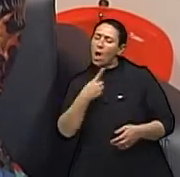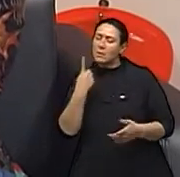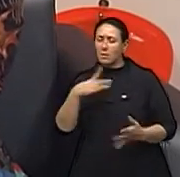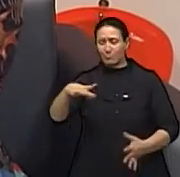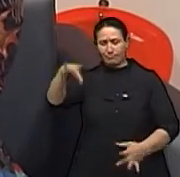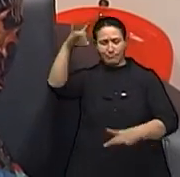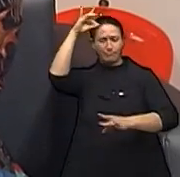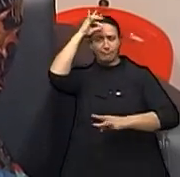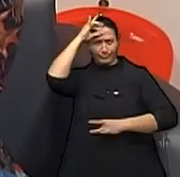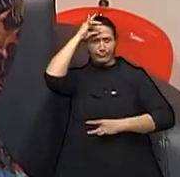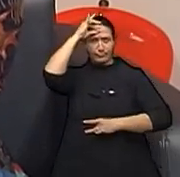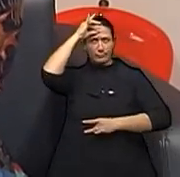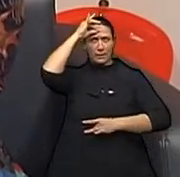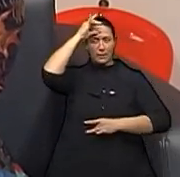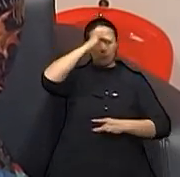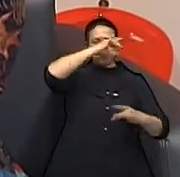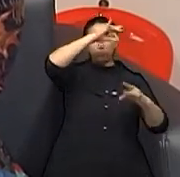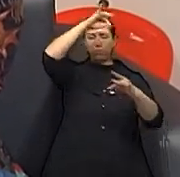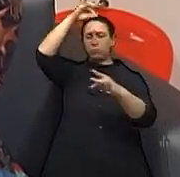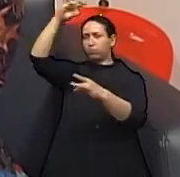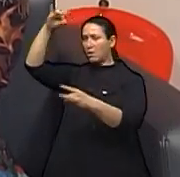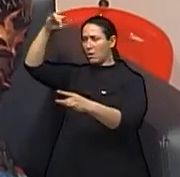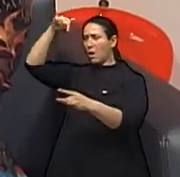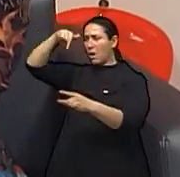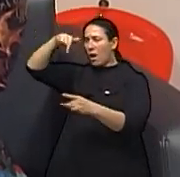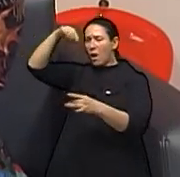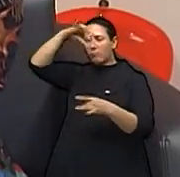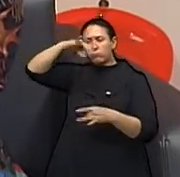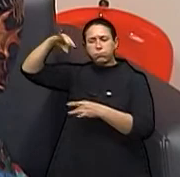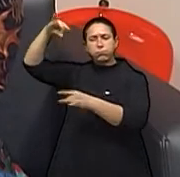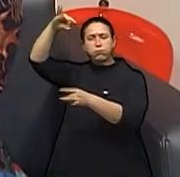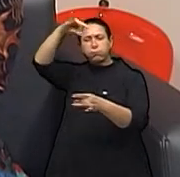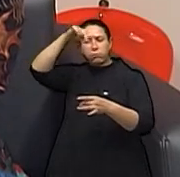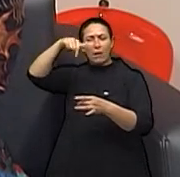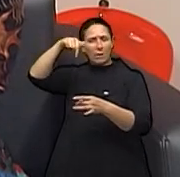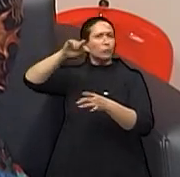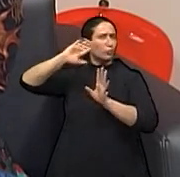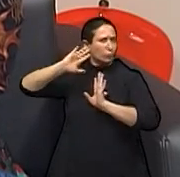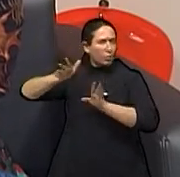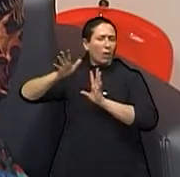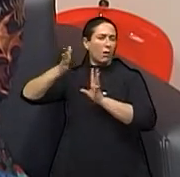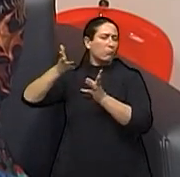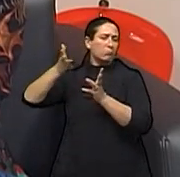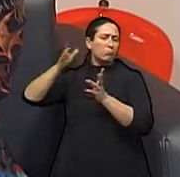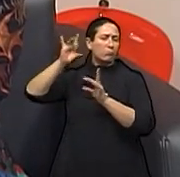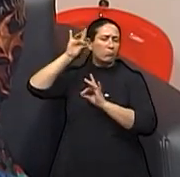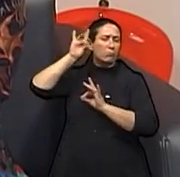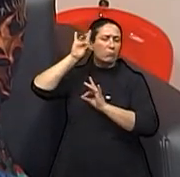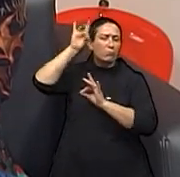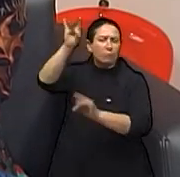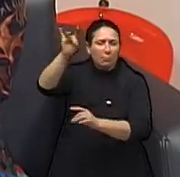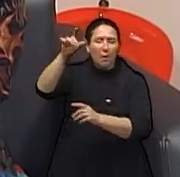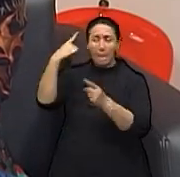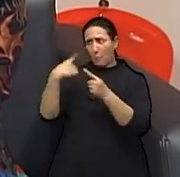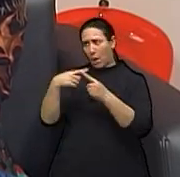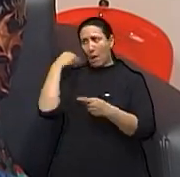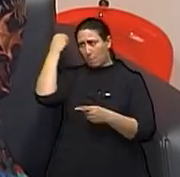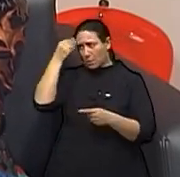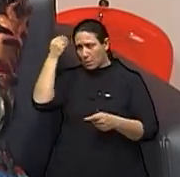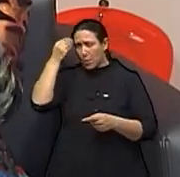para outro setor da nossa vida que veio caminhando já há mais tempo, segundo a psicoterapia